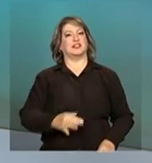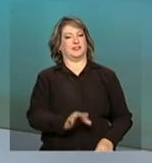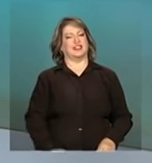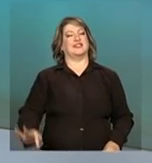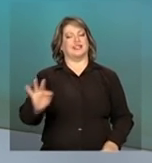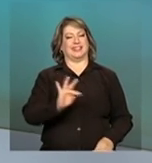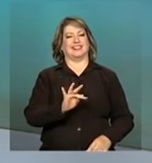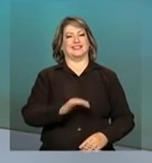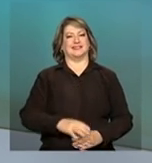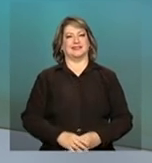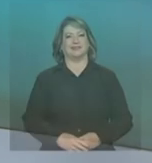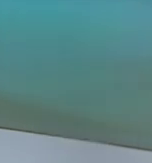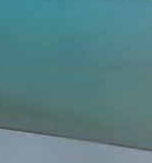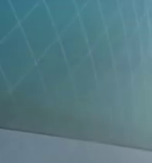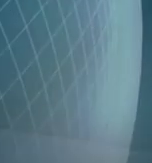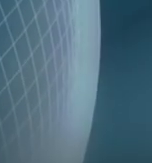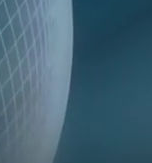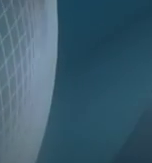e a TV do Governo Federal.